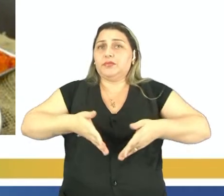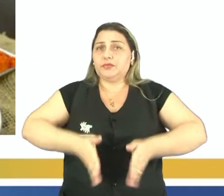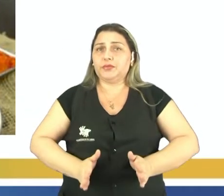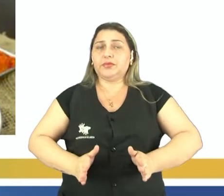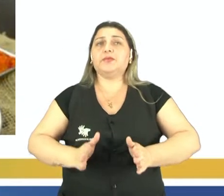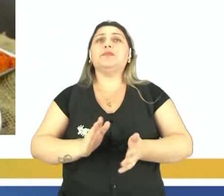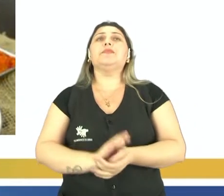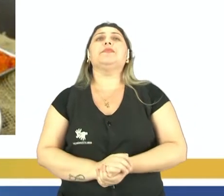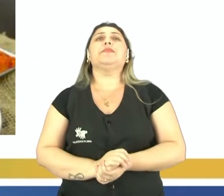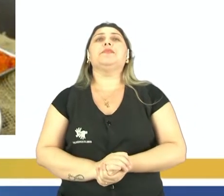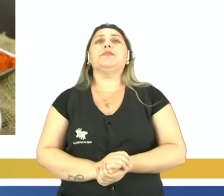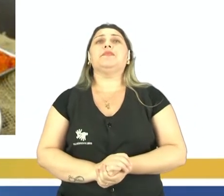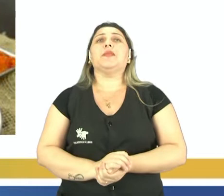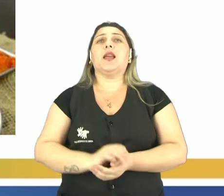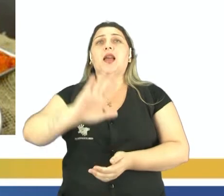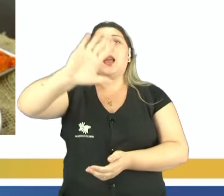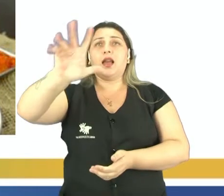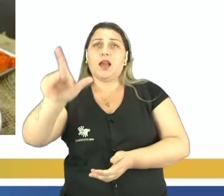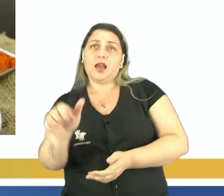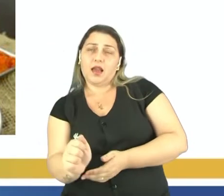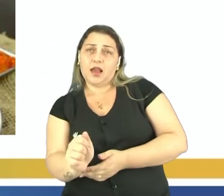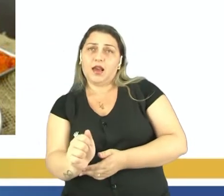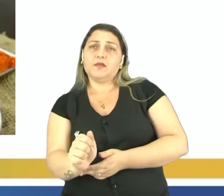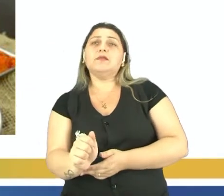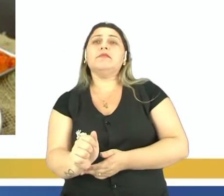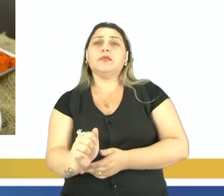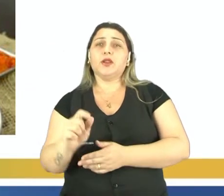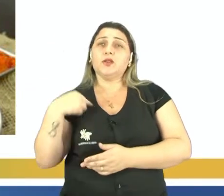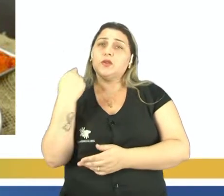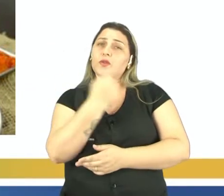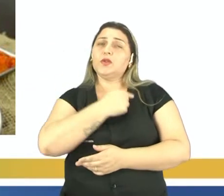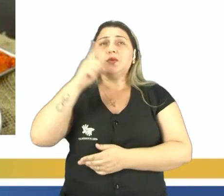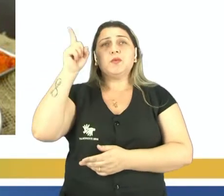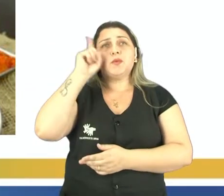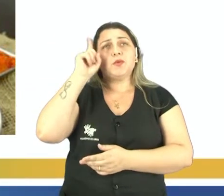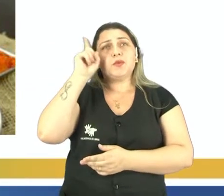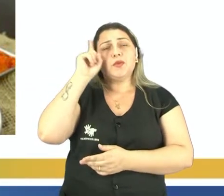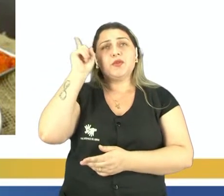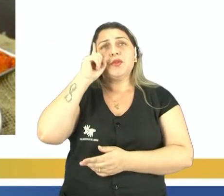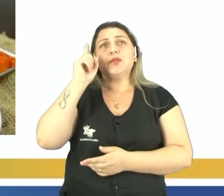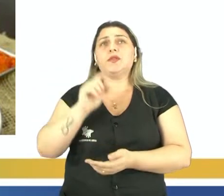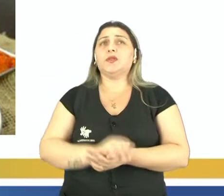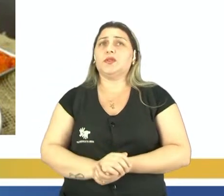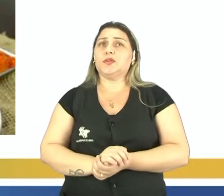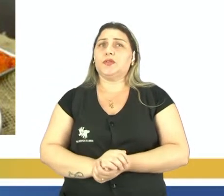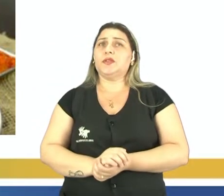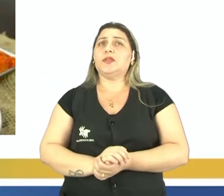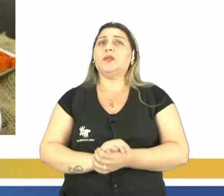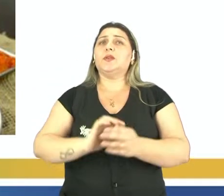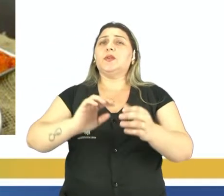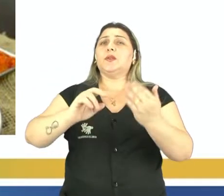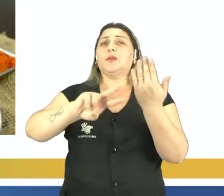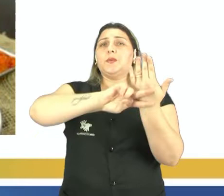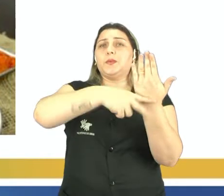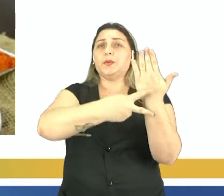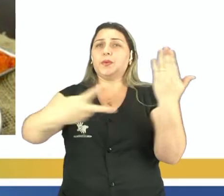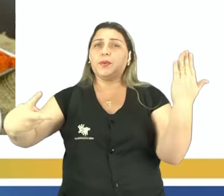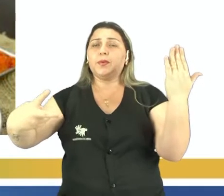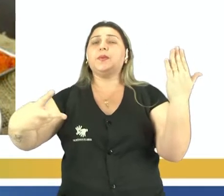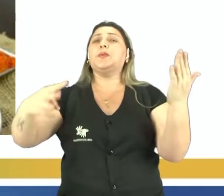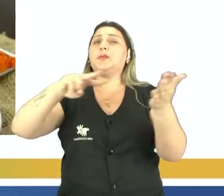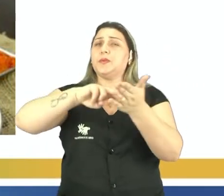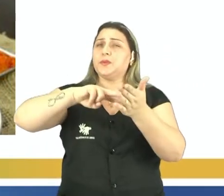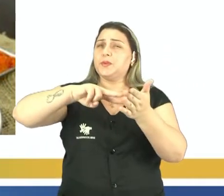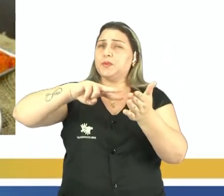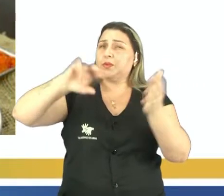Constituindo as relações éticas e raciais. A África é nossa de cada dia. Então, apesar de todas as consequências negativas já faladas,